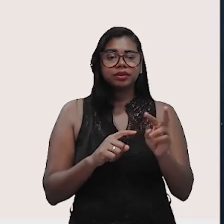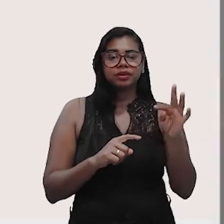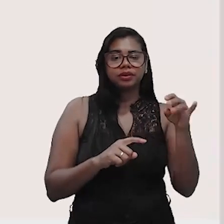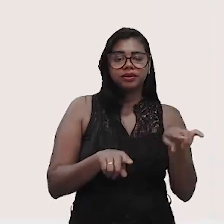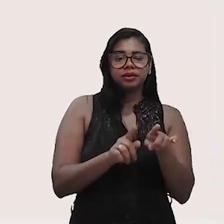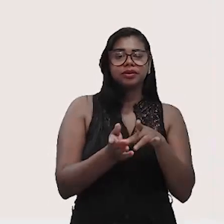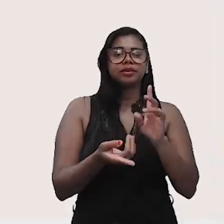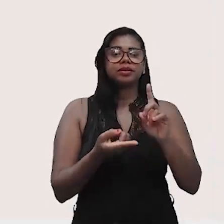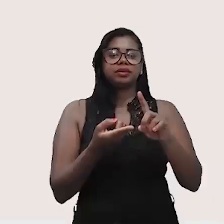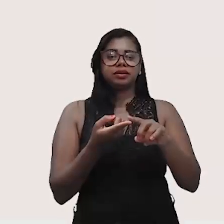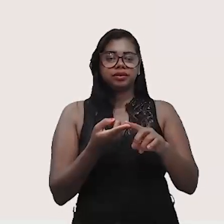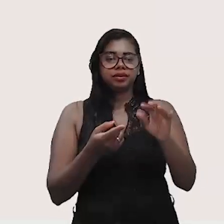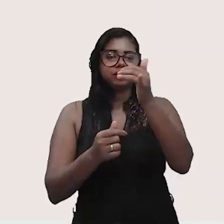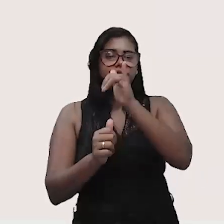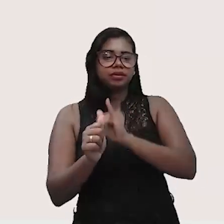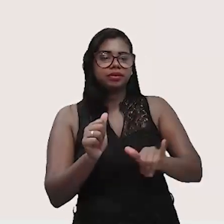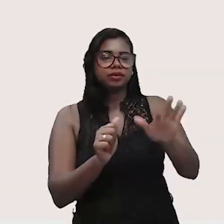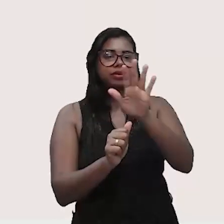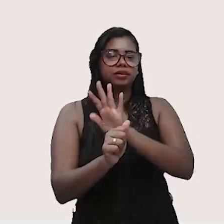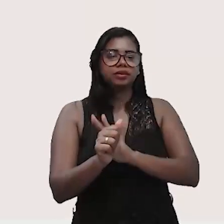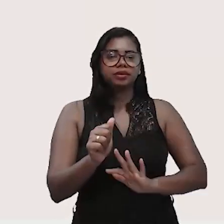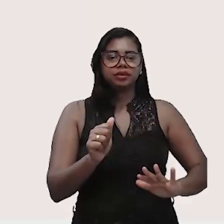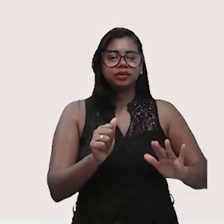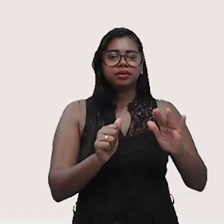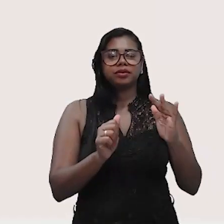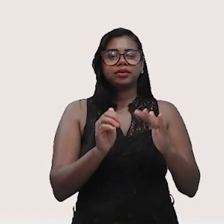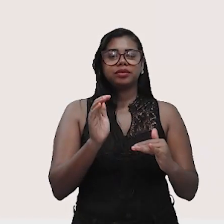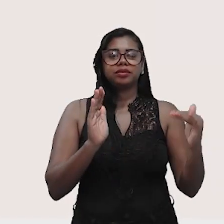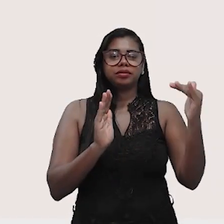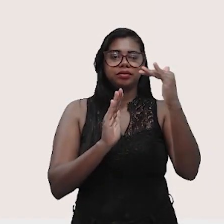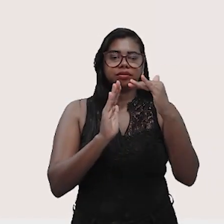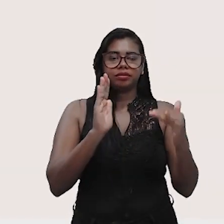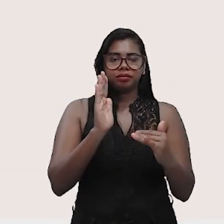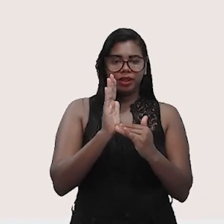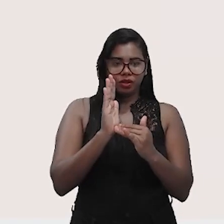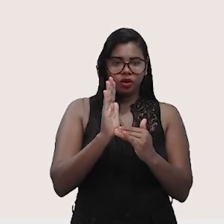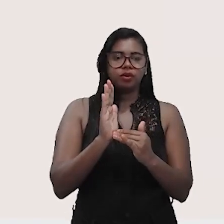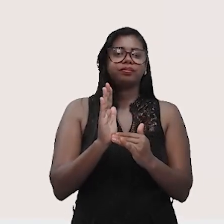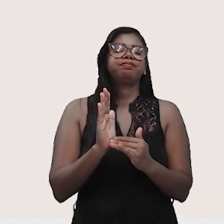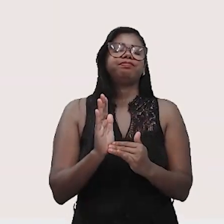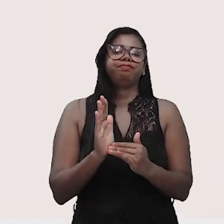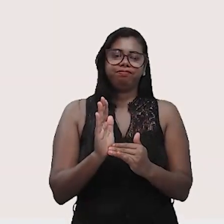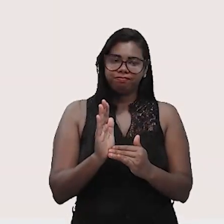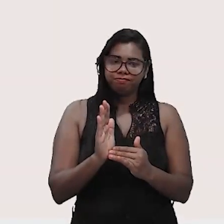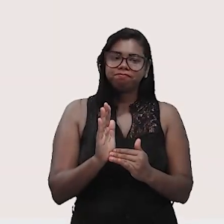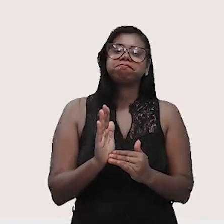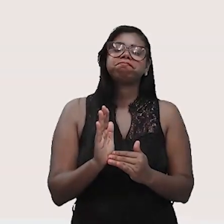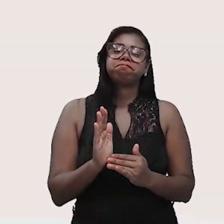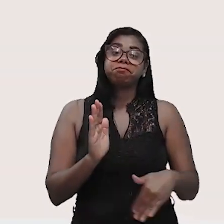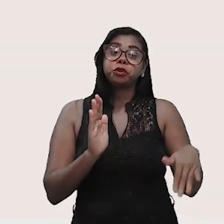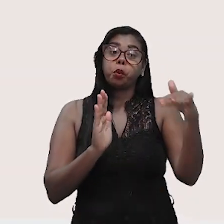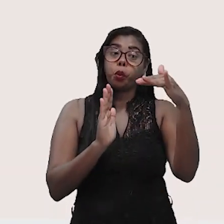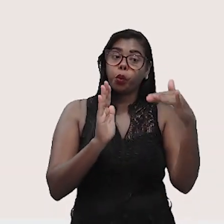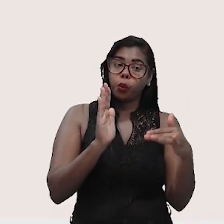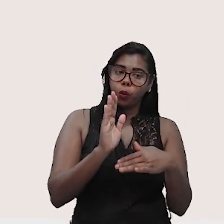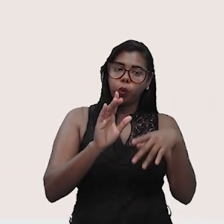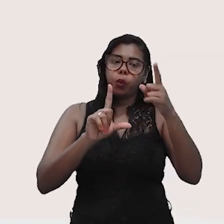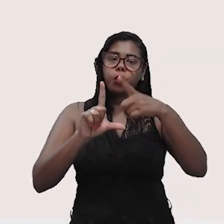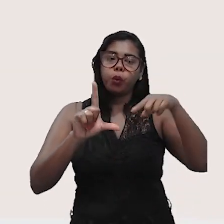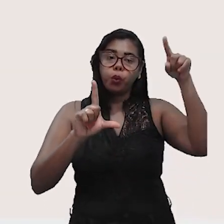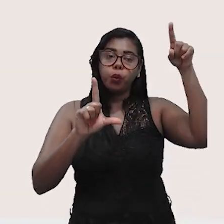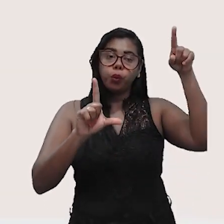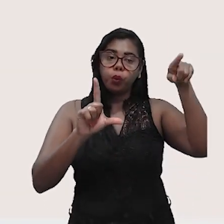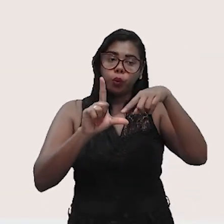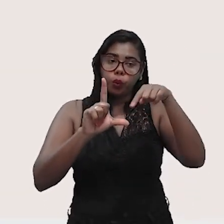esses elétrons a sair do maior potencial para o menor potencial. O que vai acontecer agora